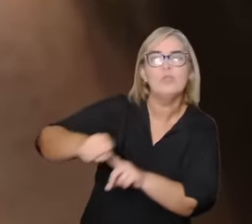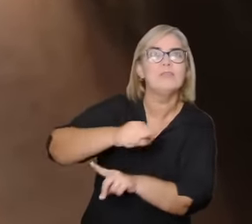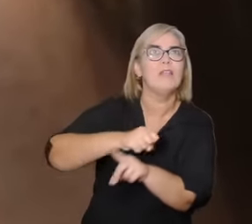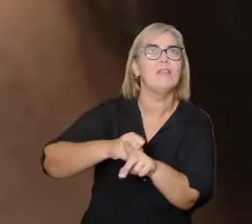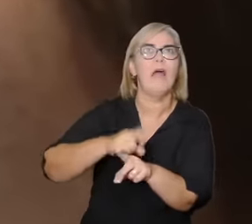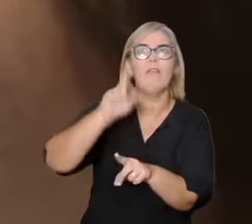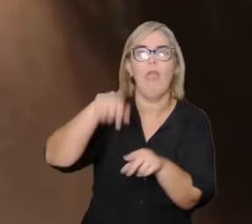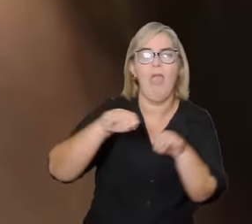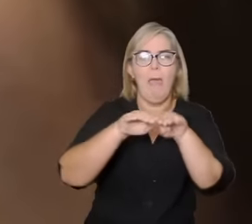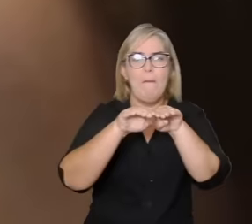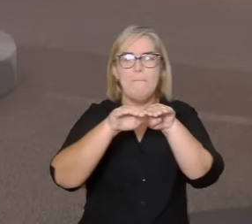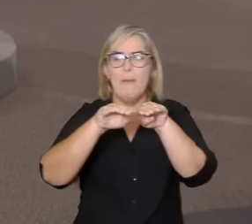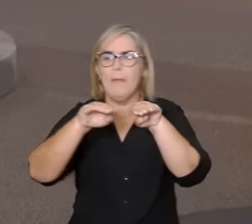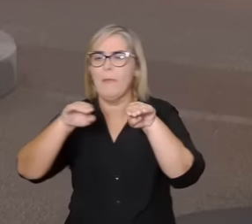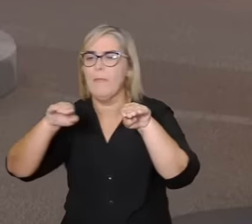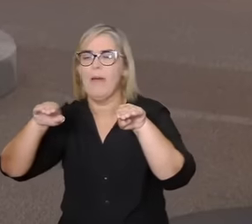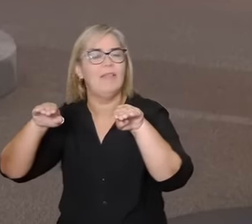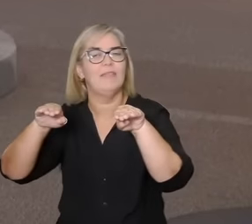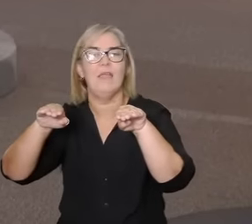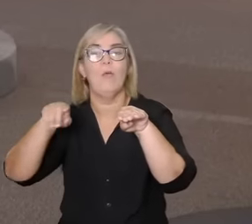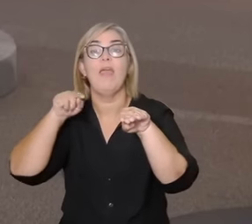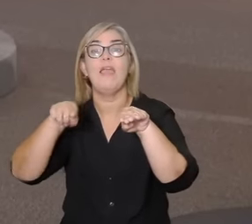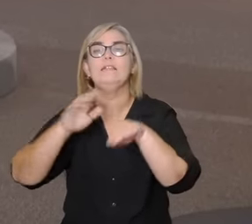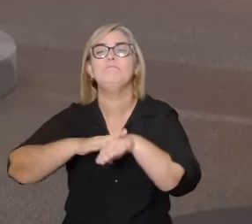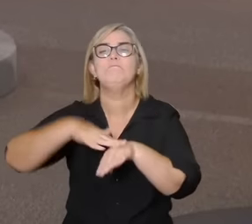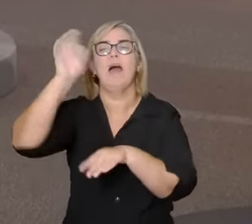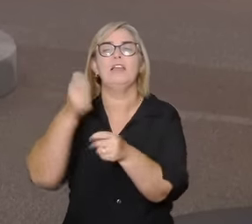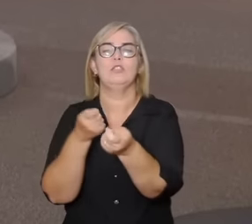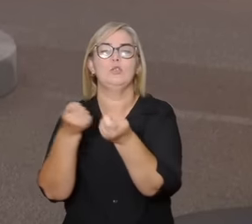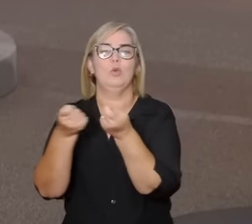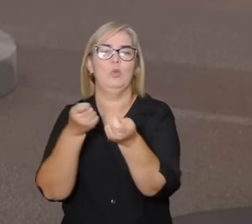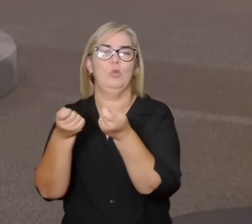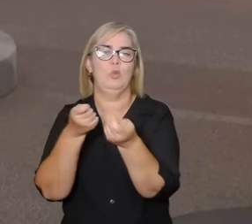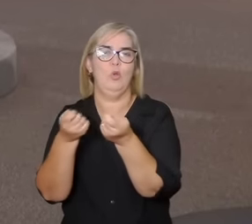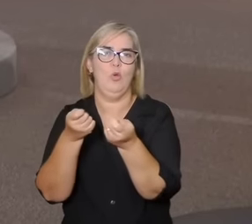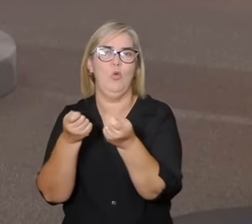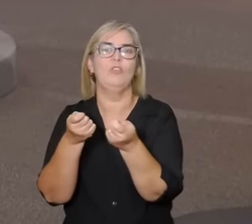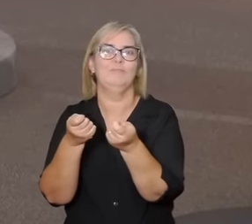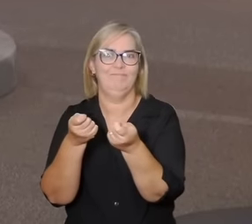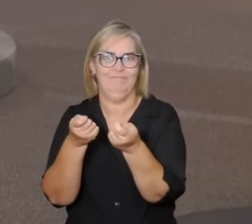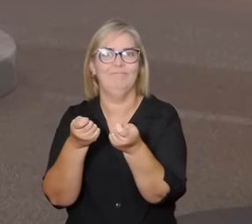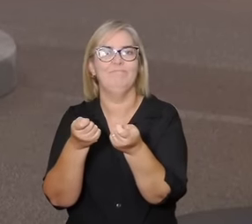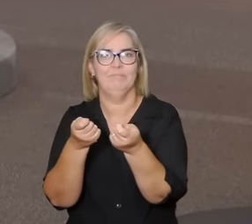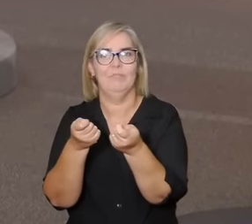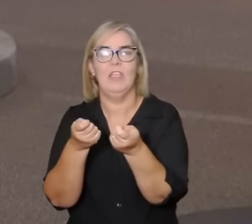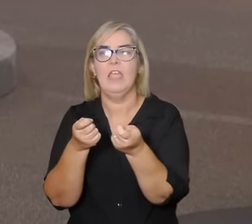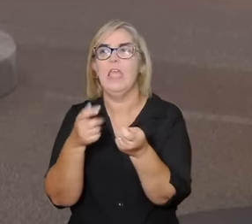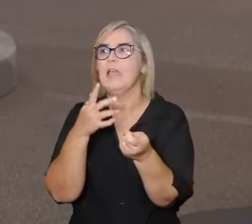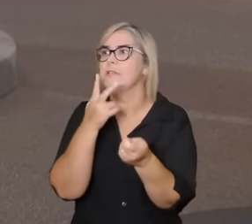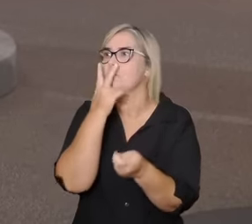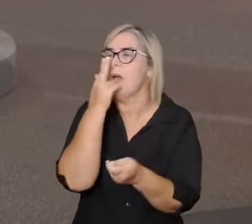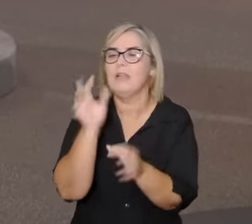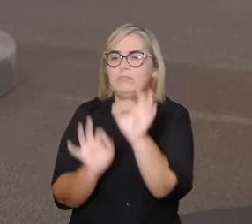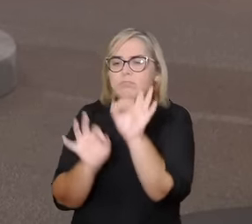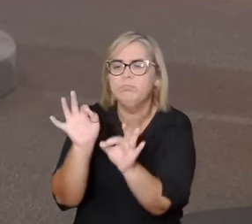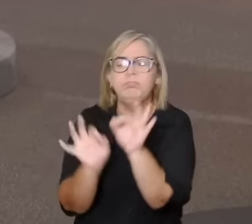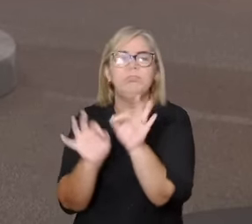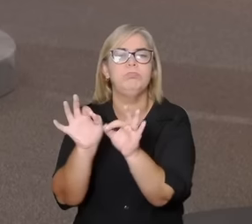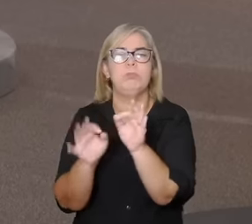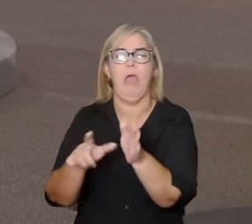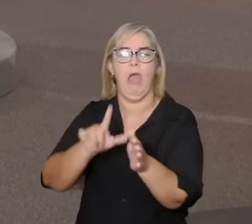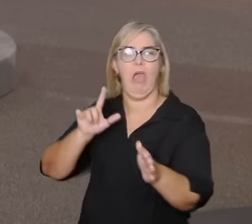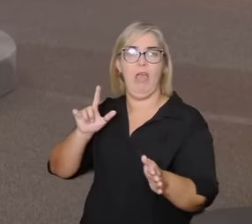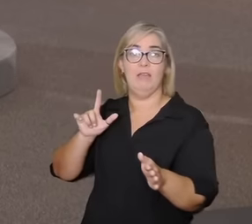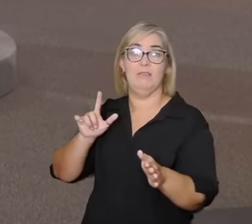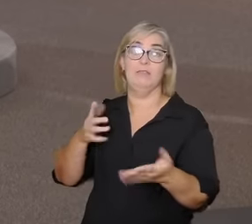era mais frequente na América também então tinha mais frequência dessas formas de organização isso faz